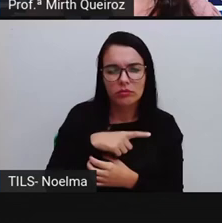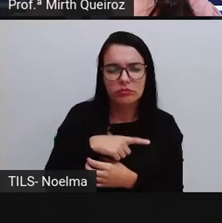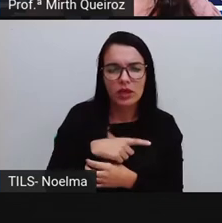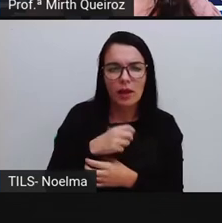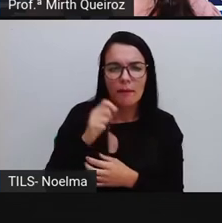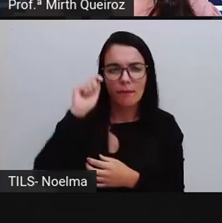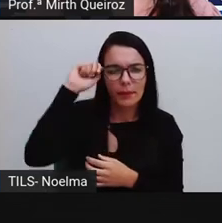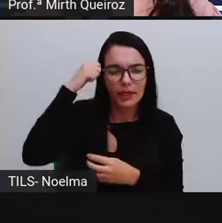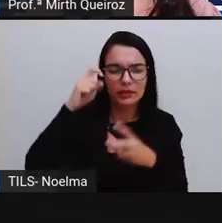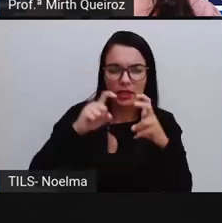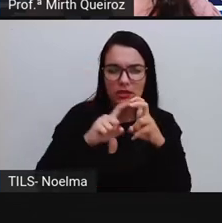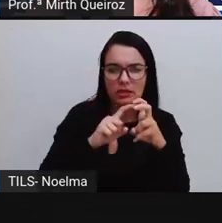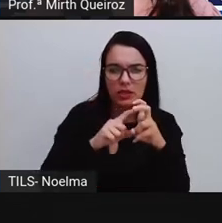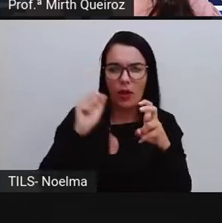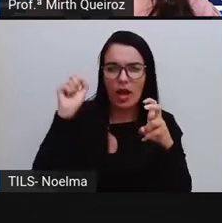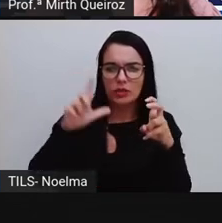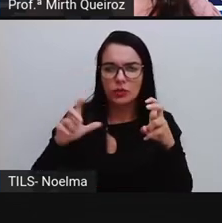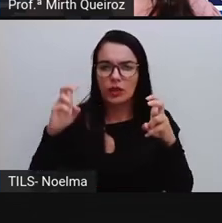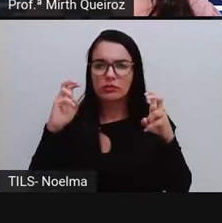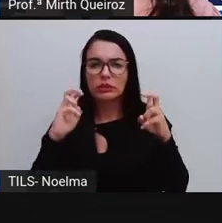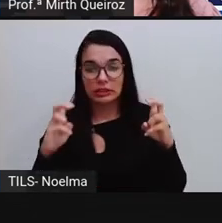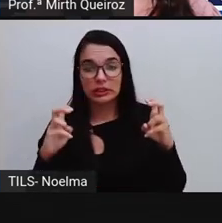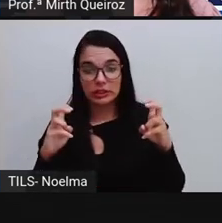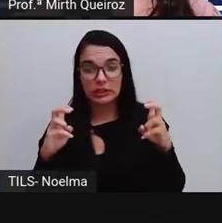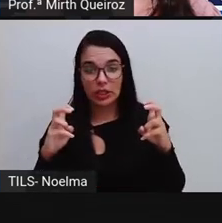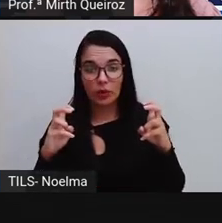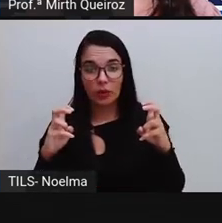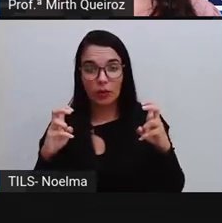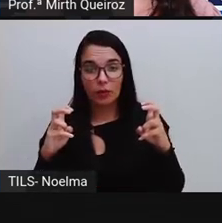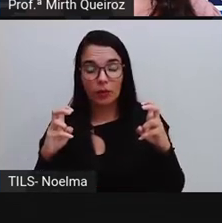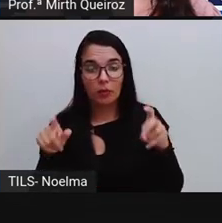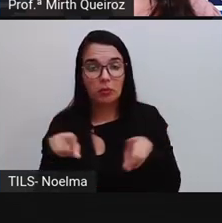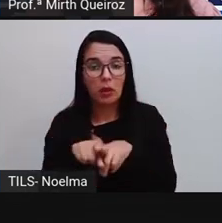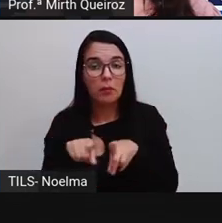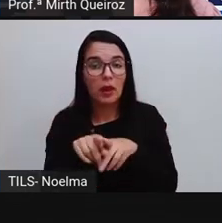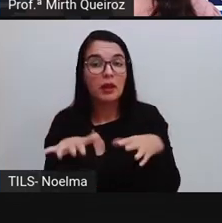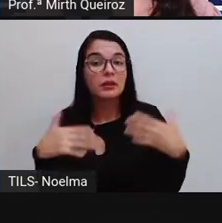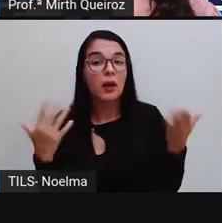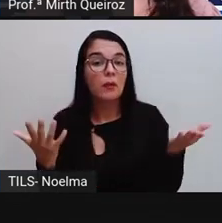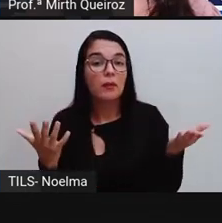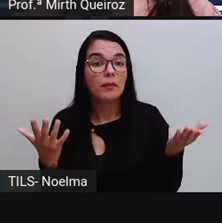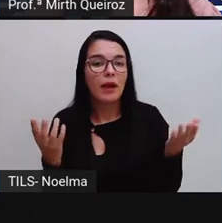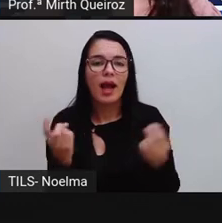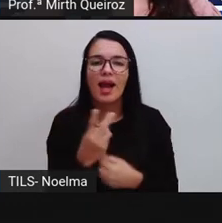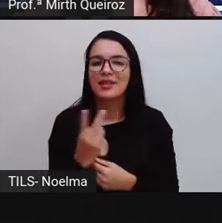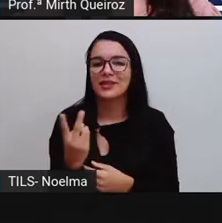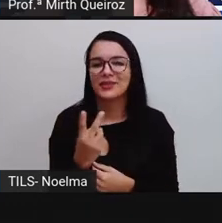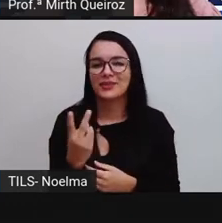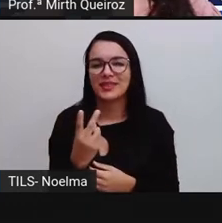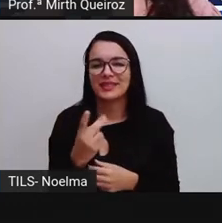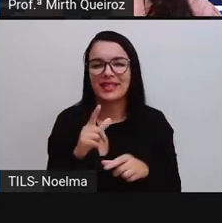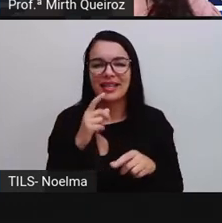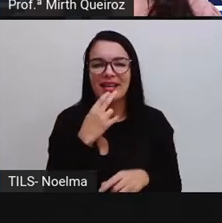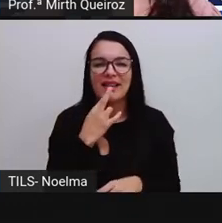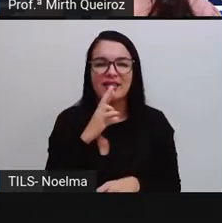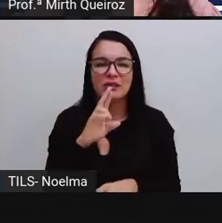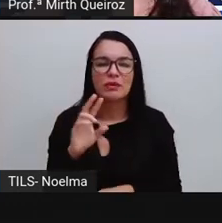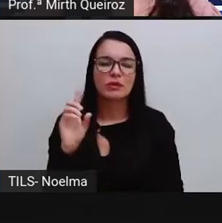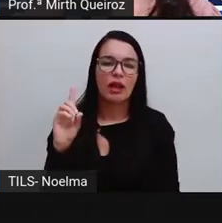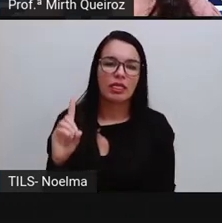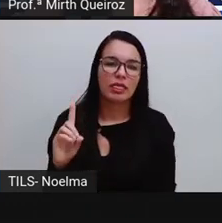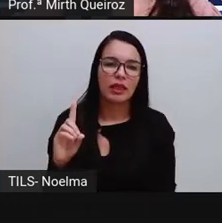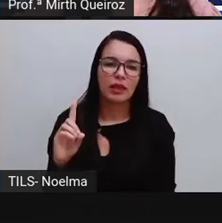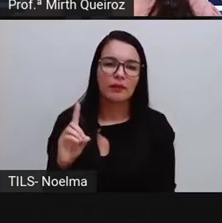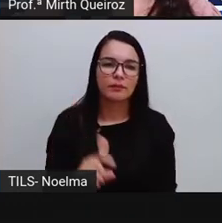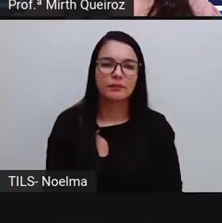temos cinco, azul, nós temos também quantos? Cinco, então, as duas, né? Porque nós temos a mesma